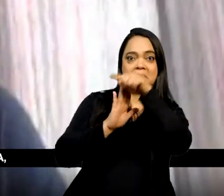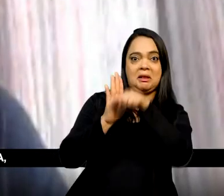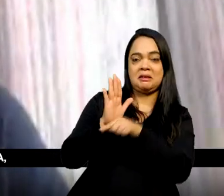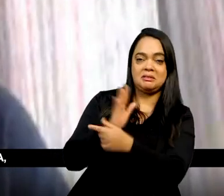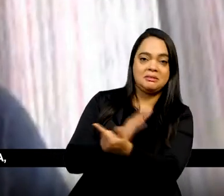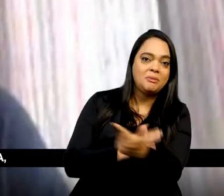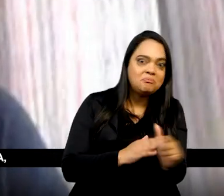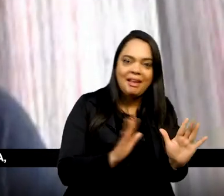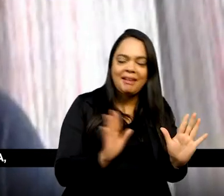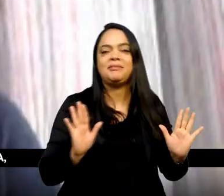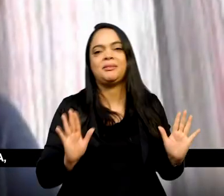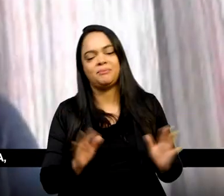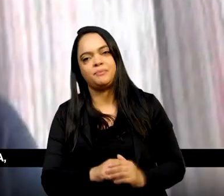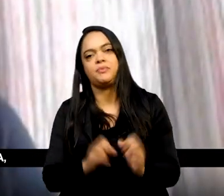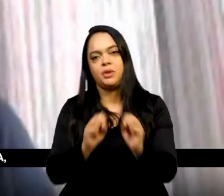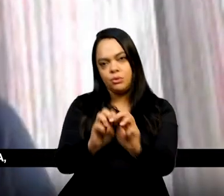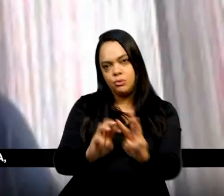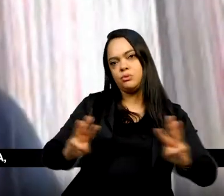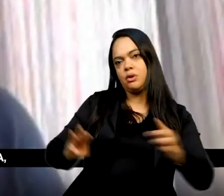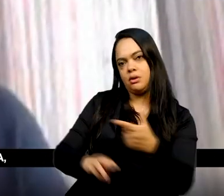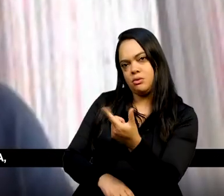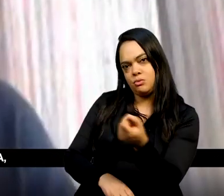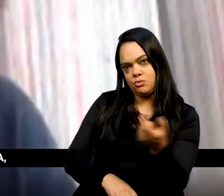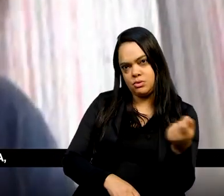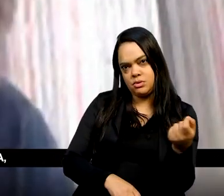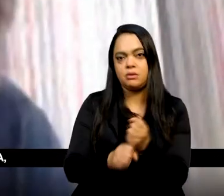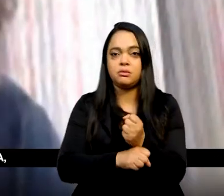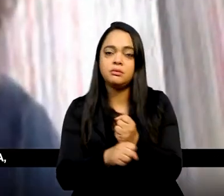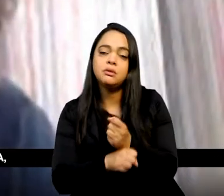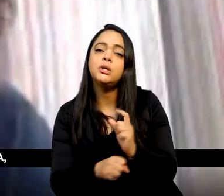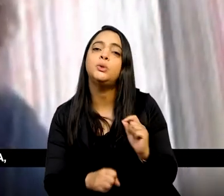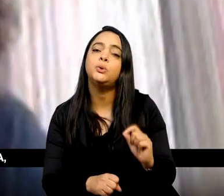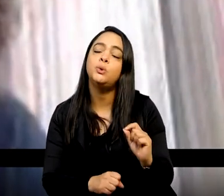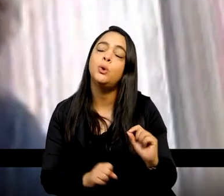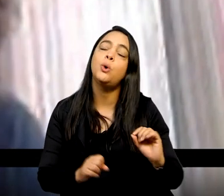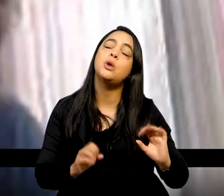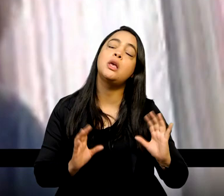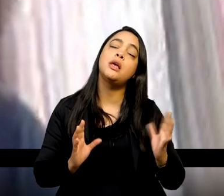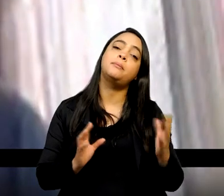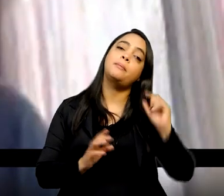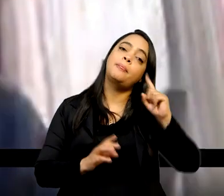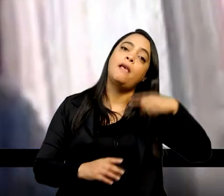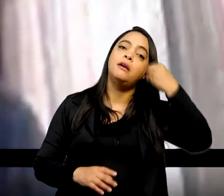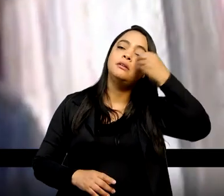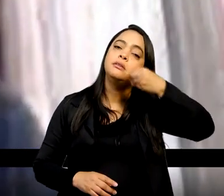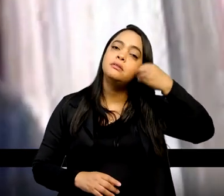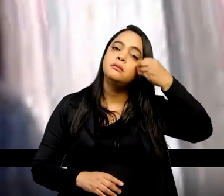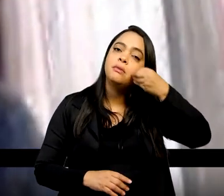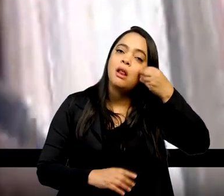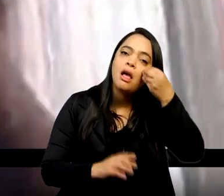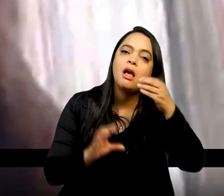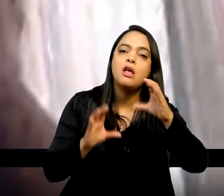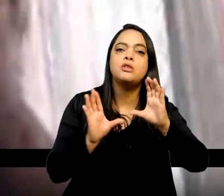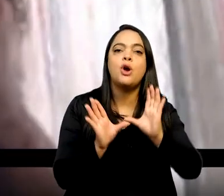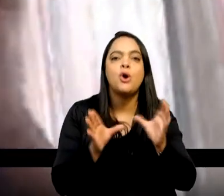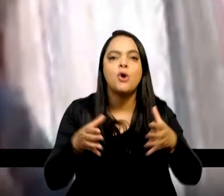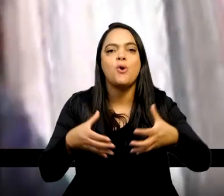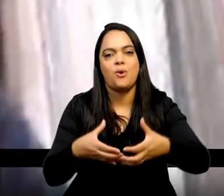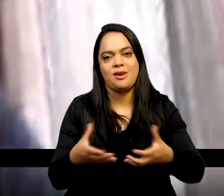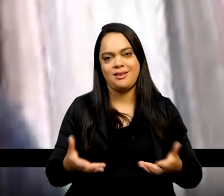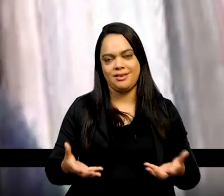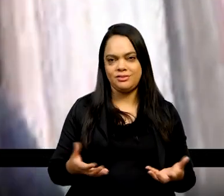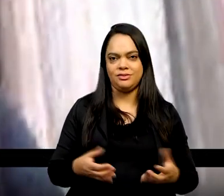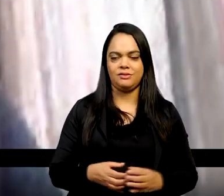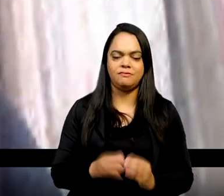o Portal do Bicentenário é uma experiência coletiva, né, um grupo de pesquisadores que foi se